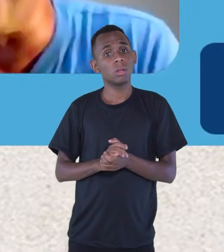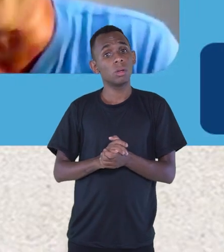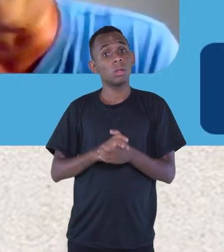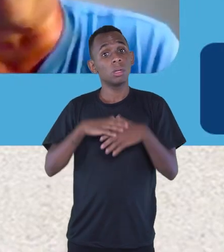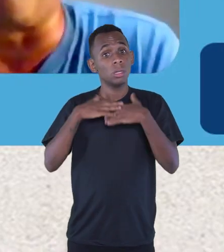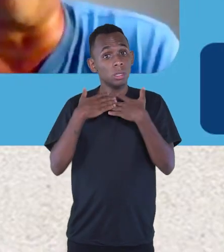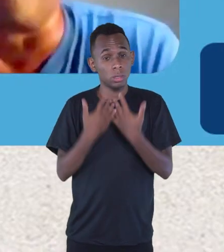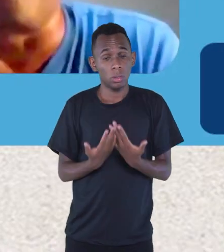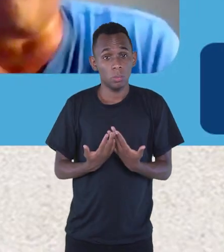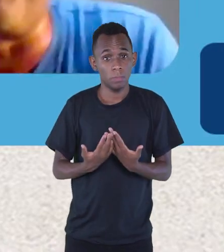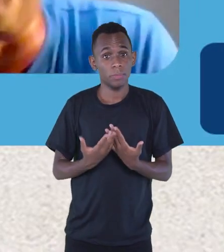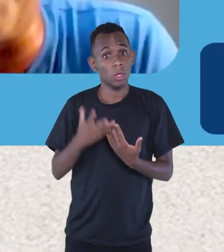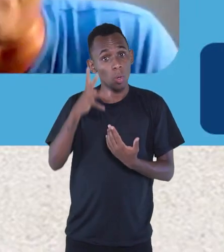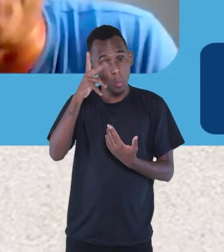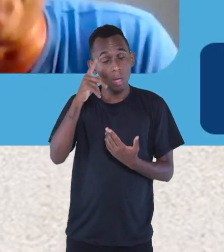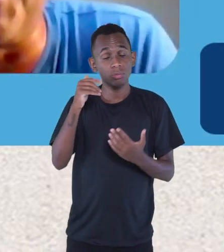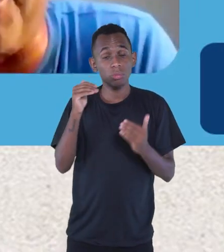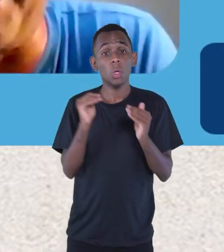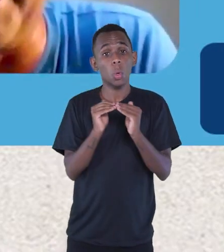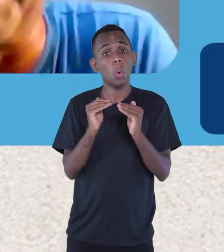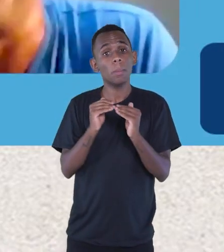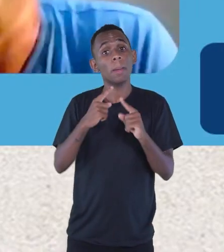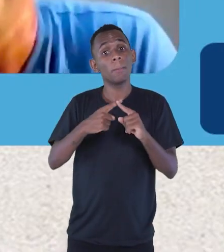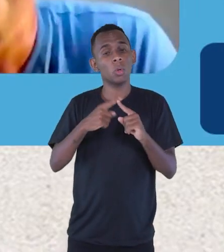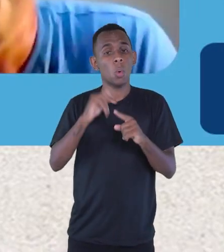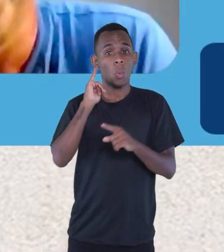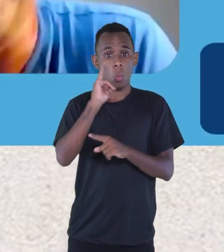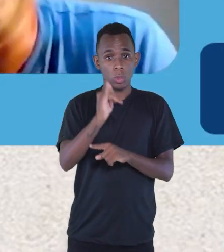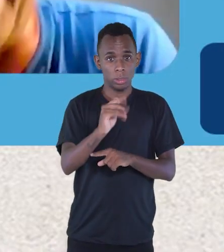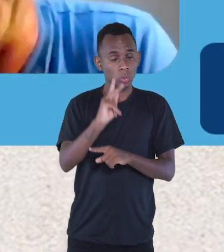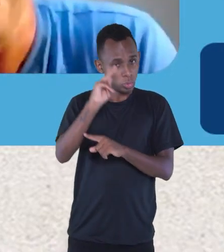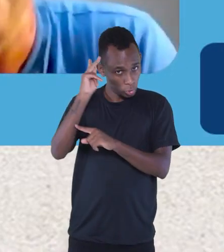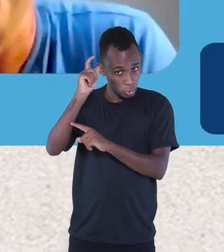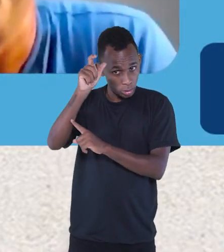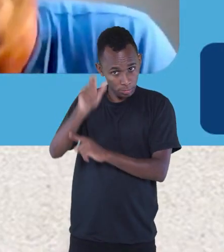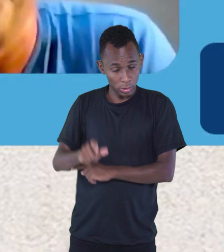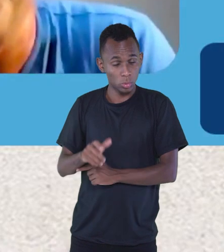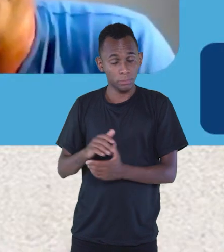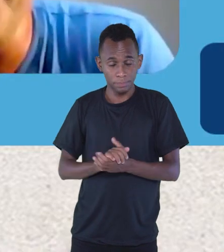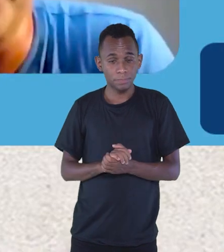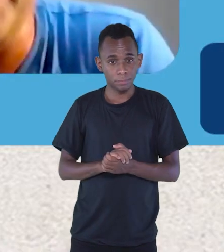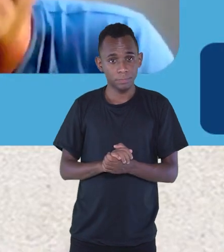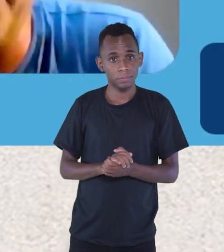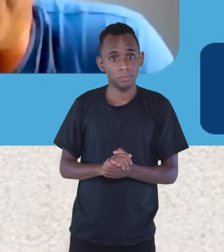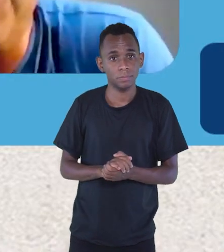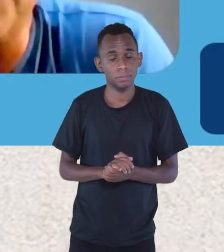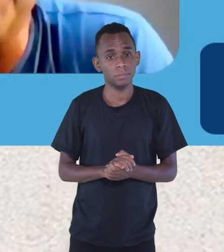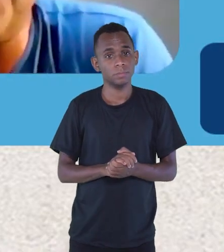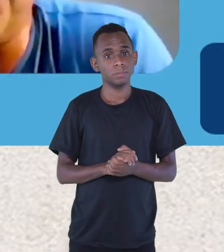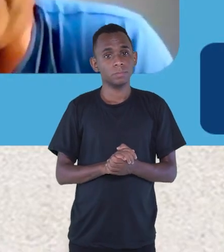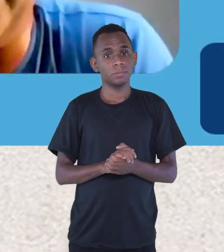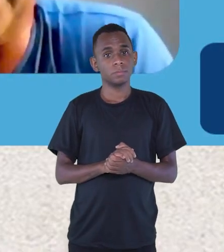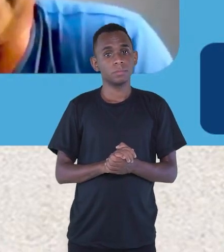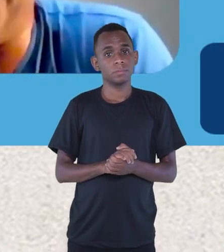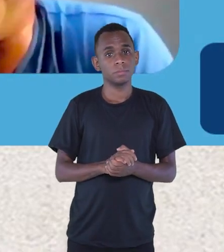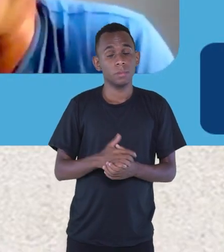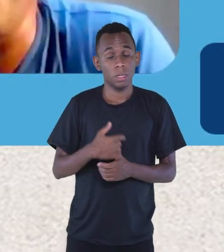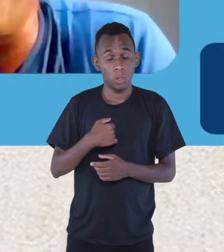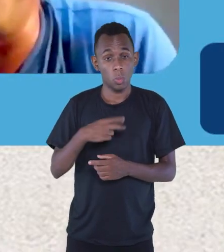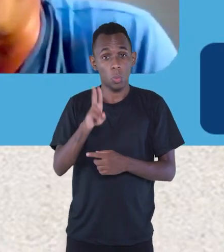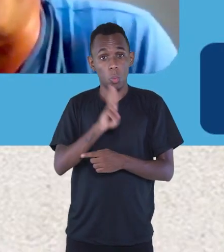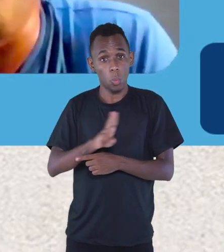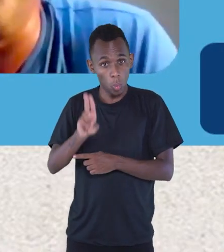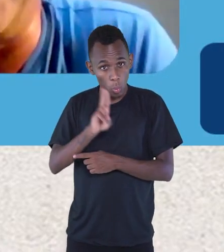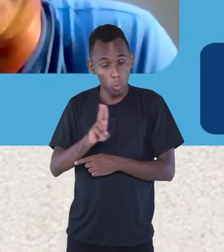que tem, porque o contador de histórias, ele é. Eu tanto que eu uso histórias